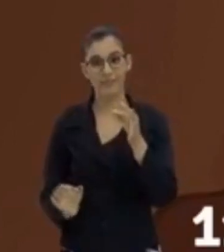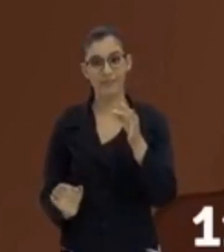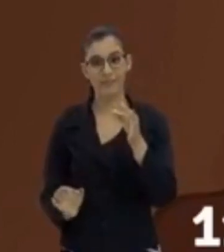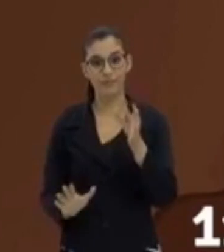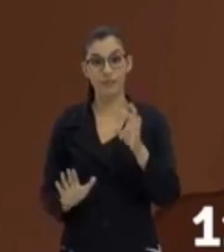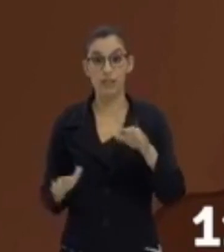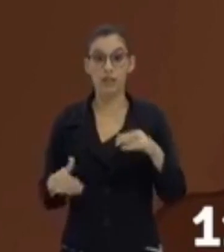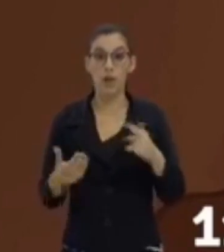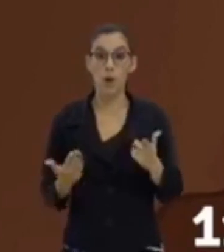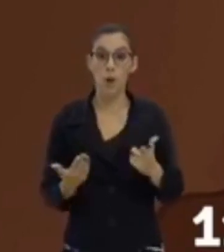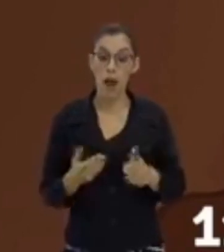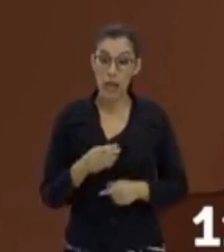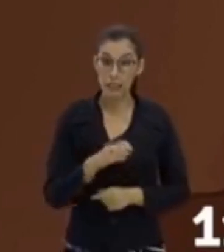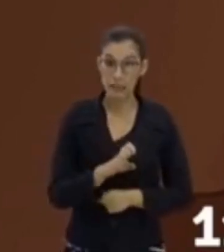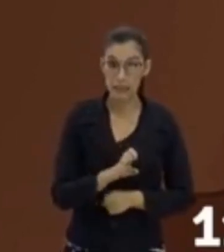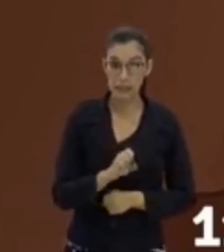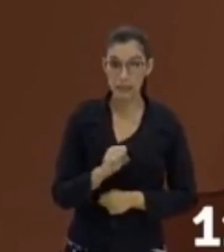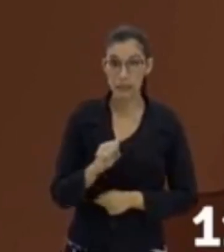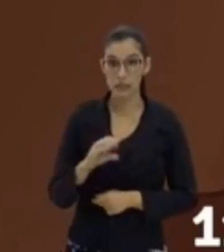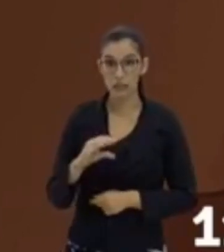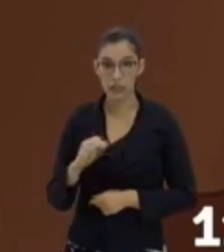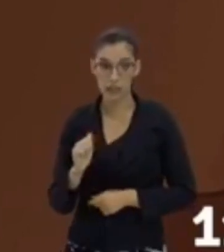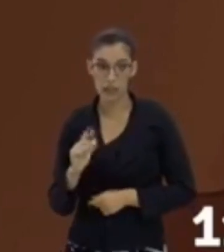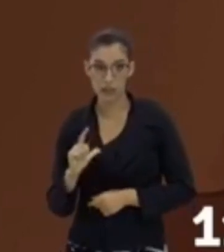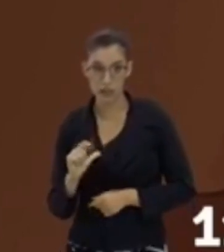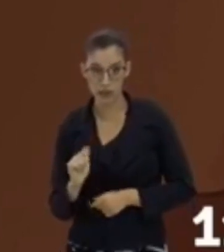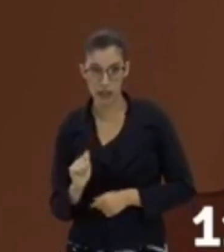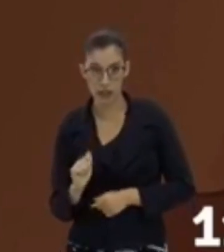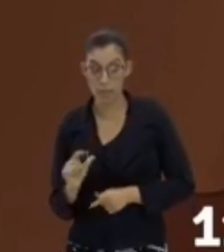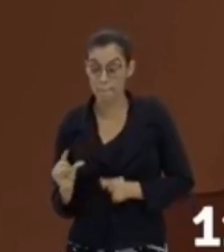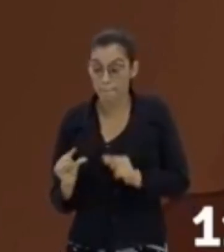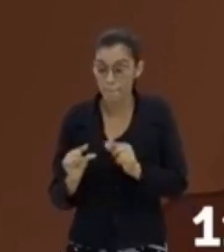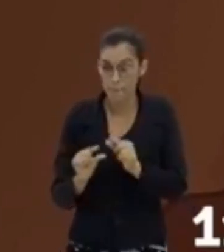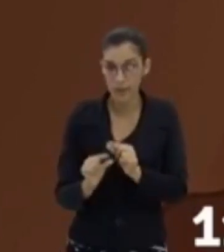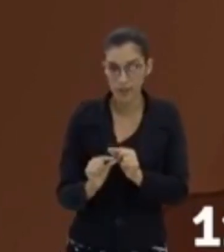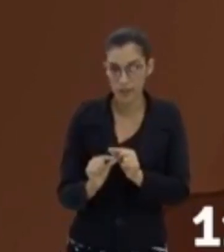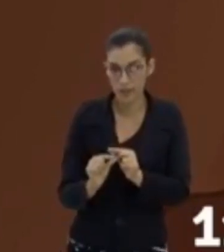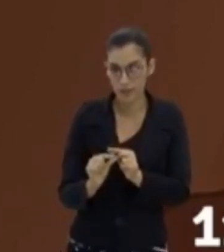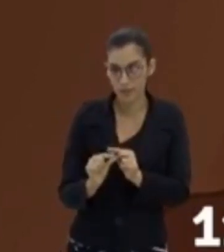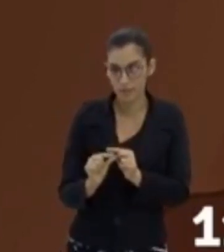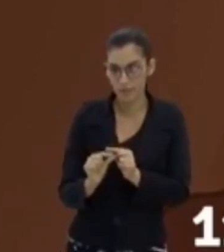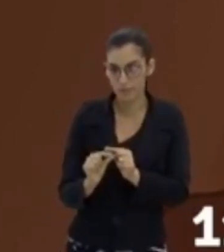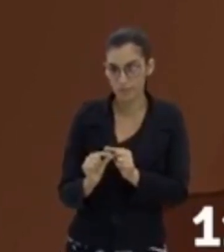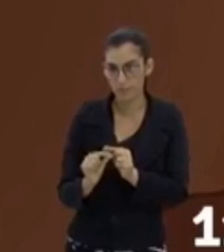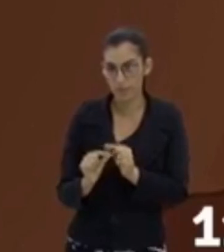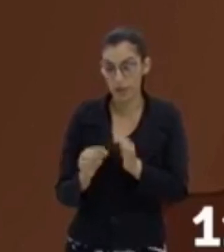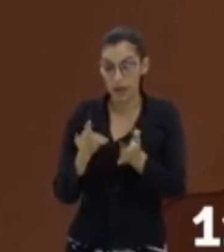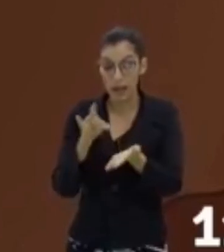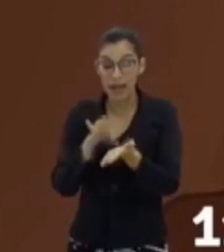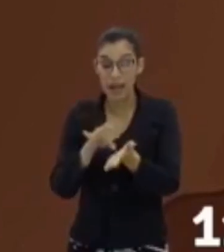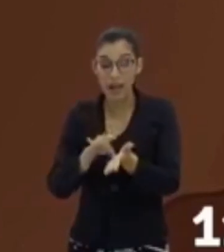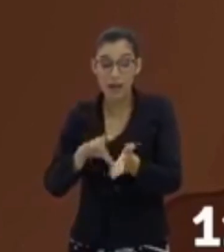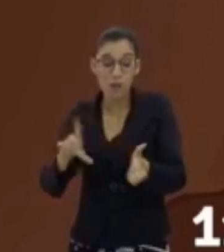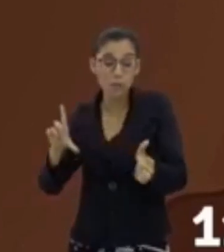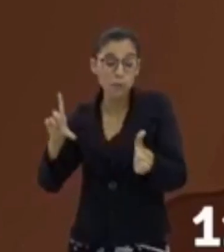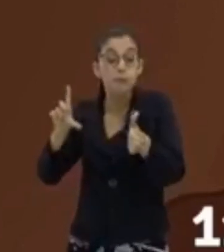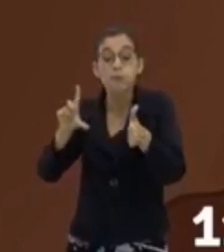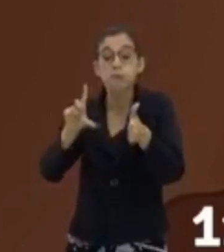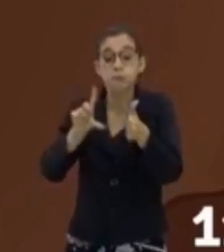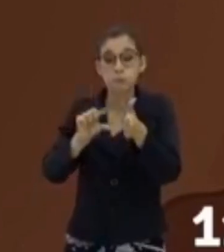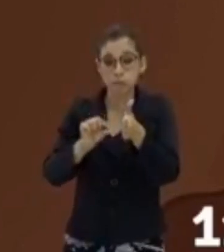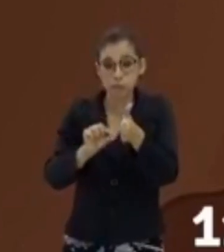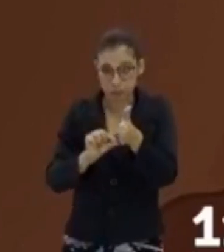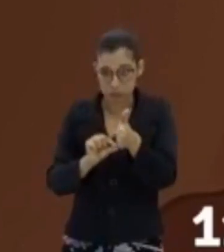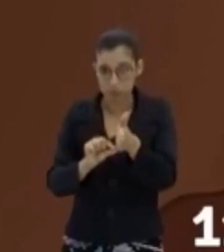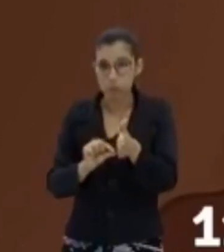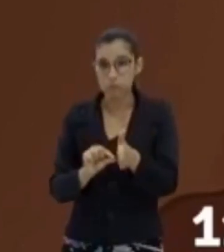pequena, a realidade já foi reduzida muitas vezes. Lembra do que eu te disse do mapa?